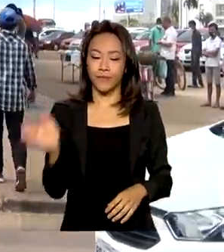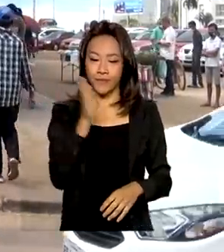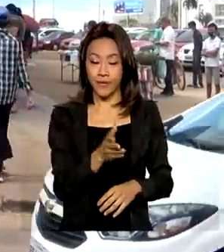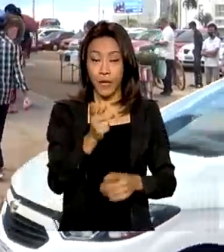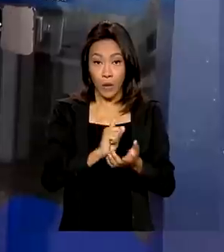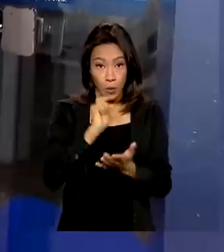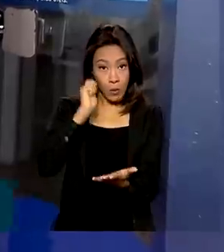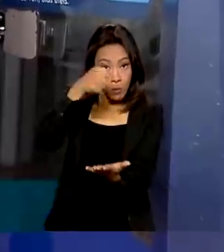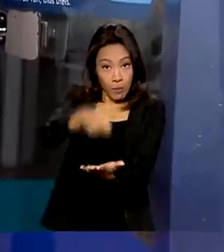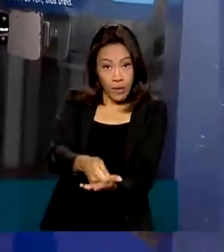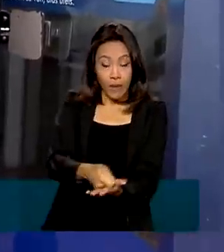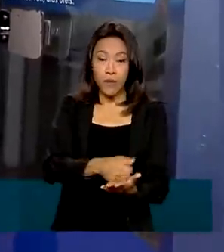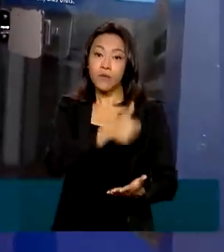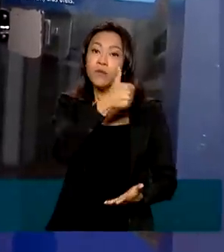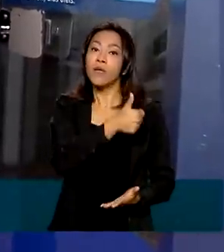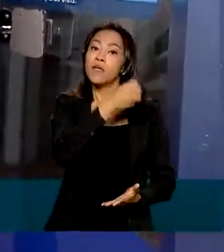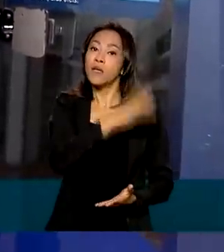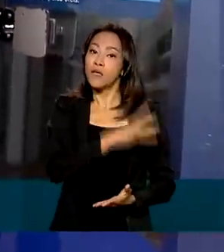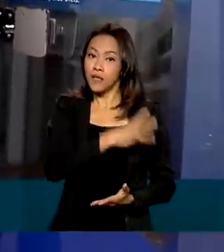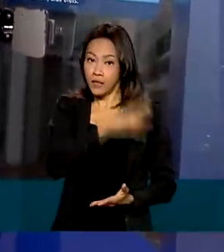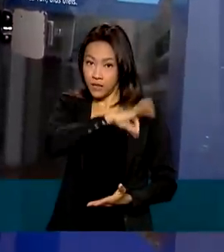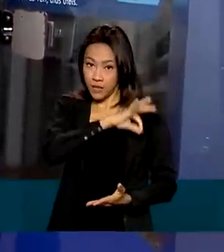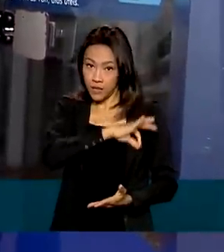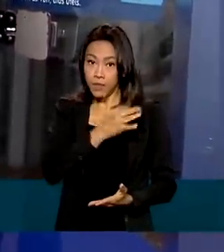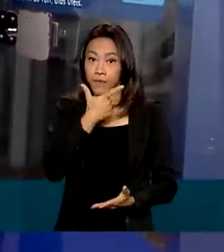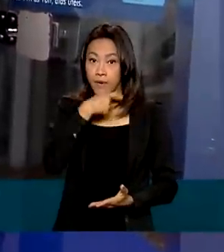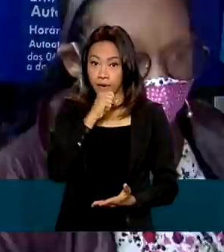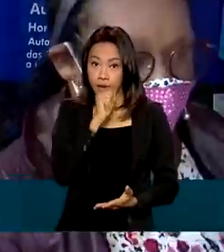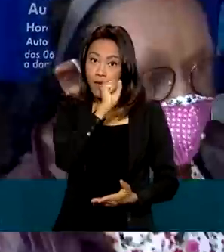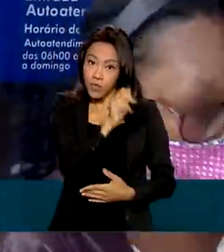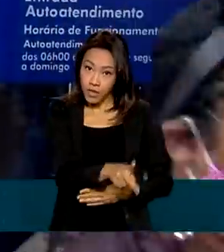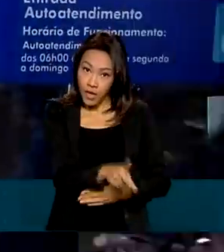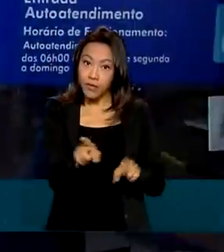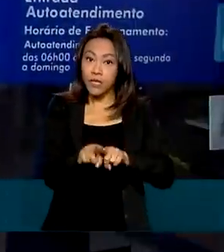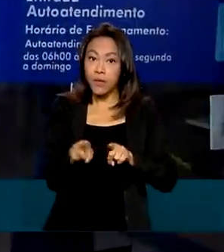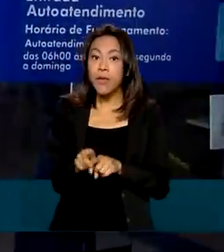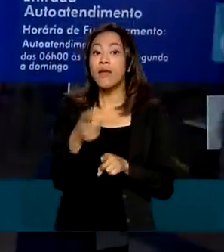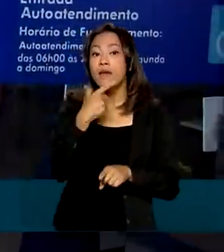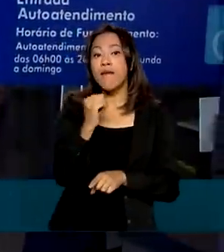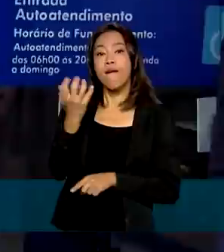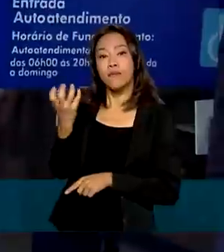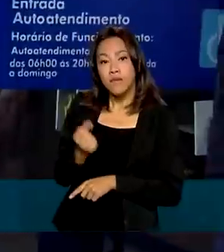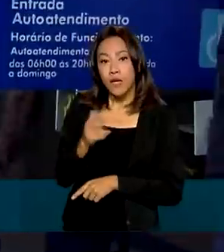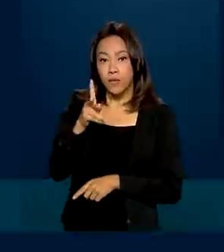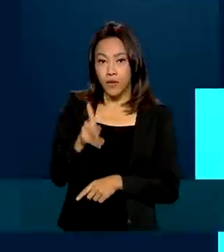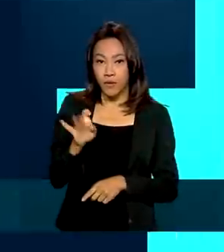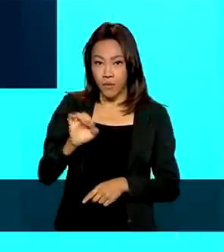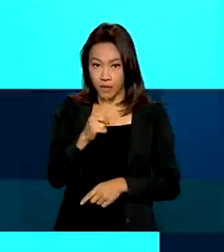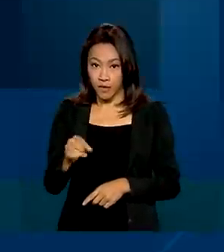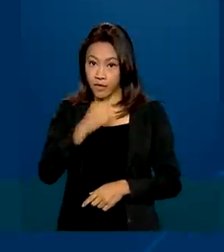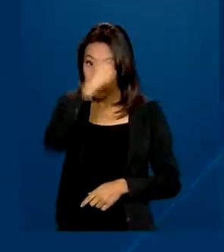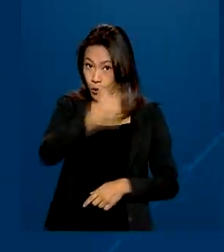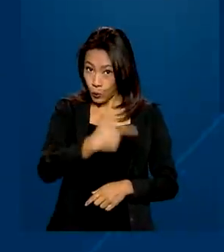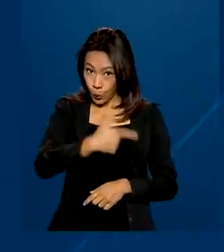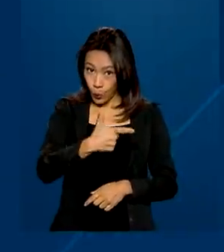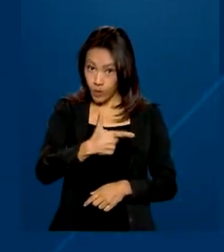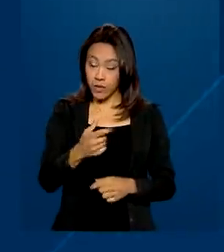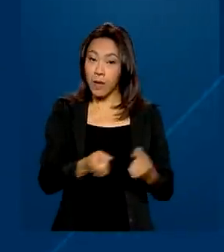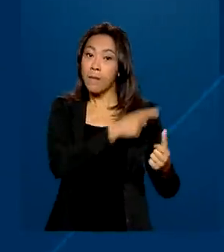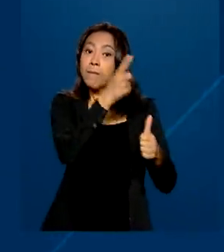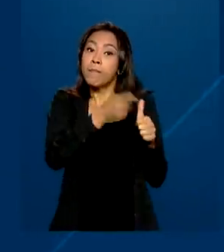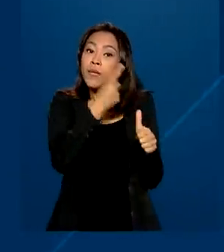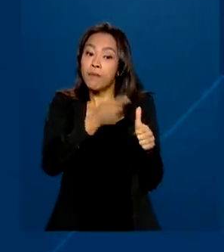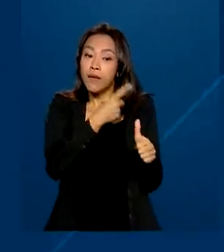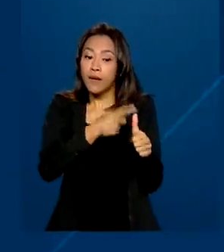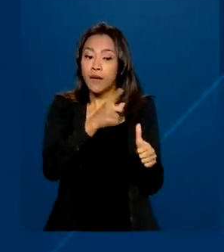do 13º para aposentados e pensionistas do INSS será feito em duas parcelas. A primeira metade vai ser paga